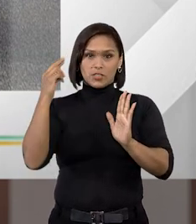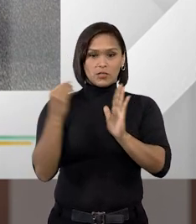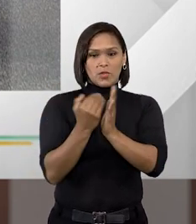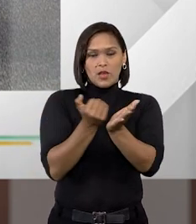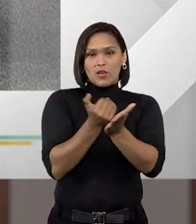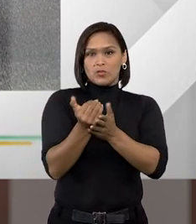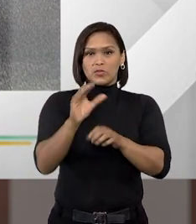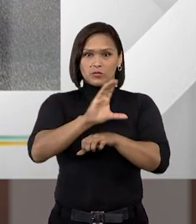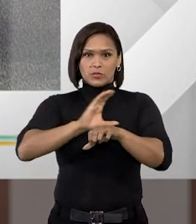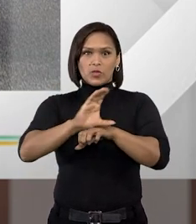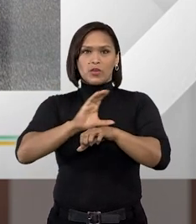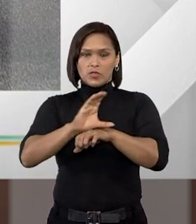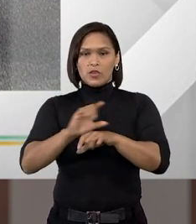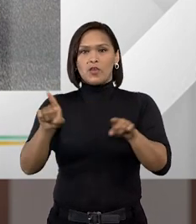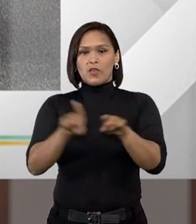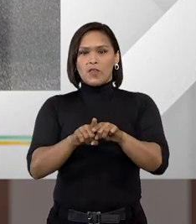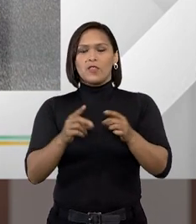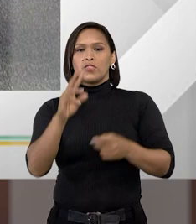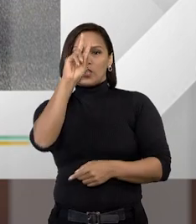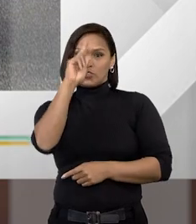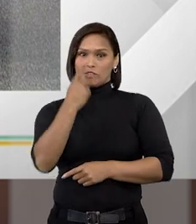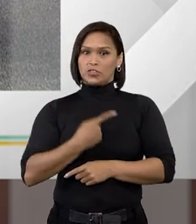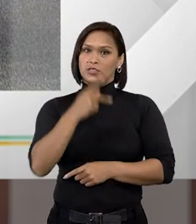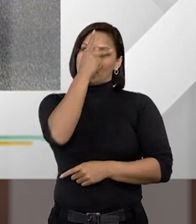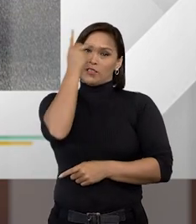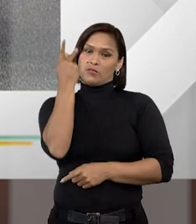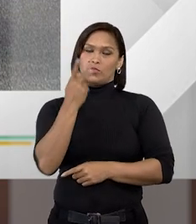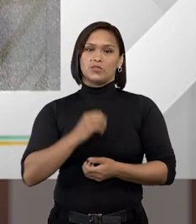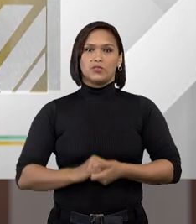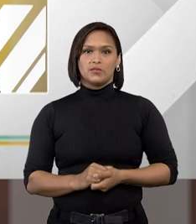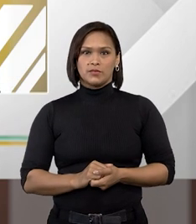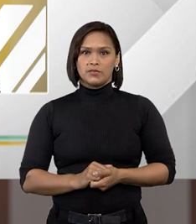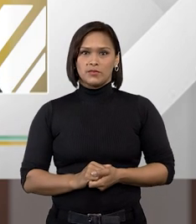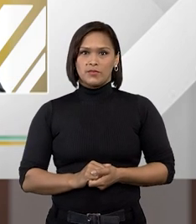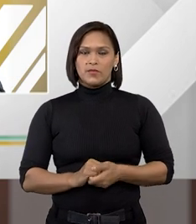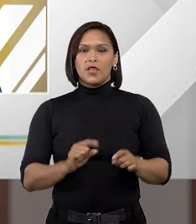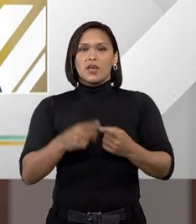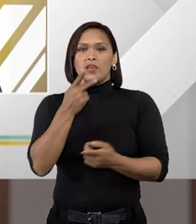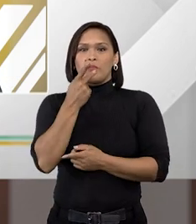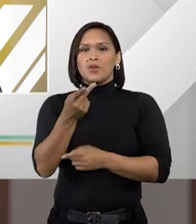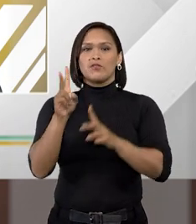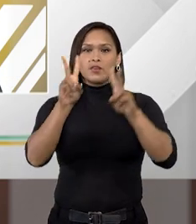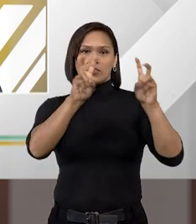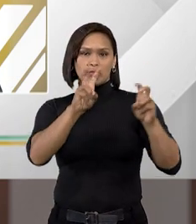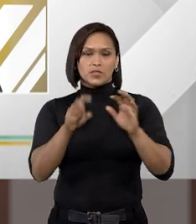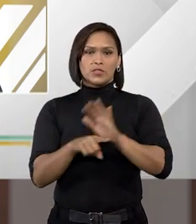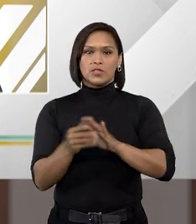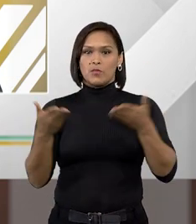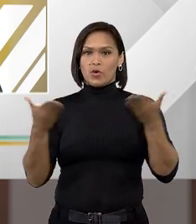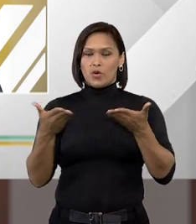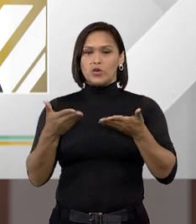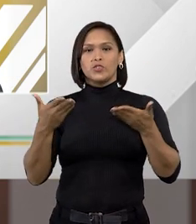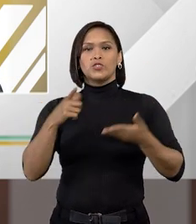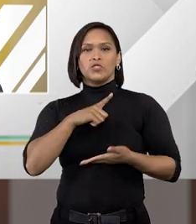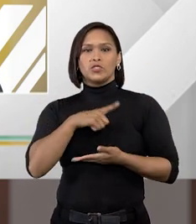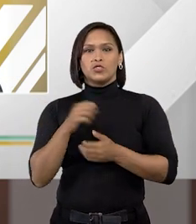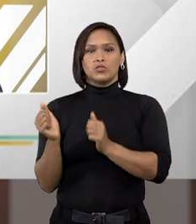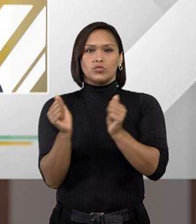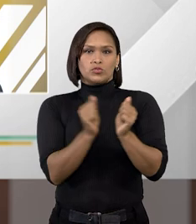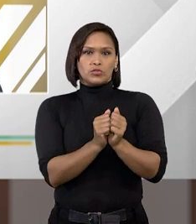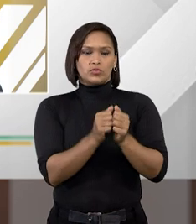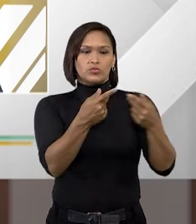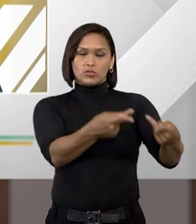ao princípio constitucional da dignidade da pessoa humana. E para falar mais sobre esse assunto, já estão aqui